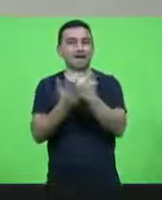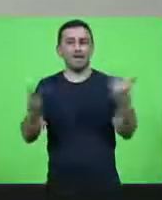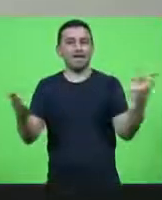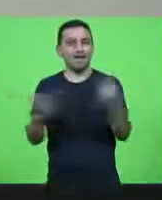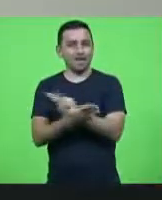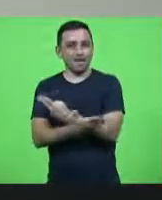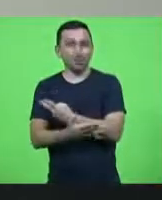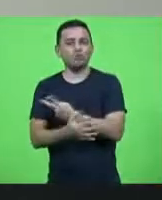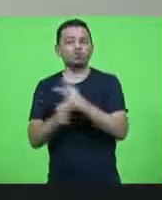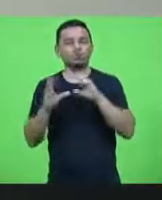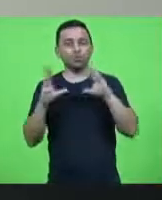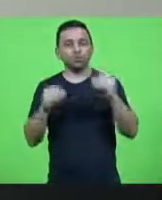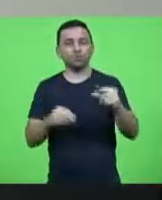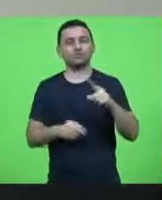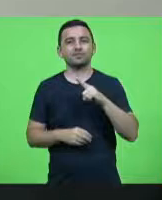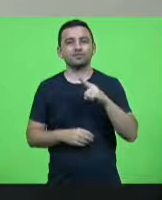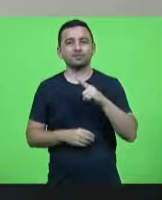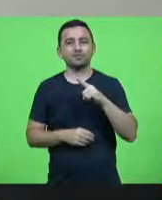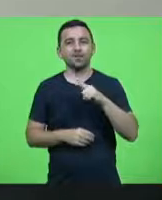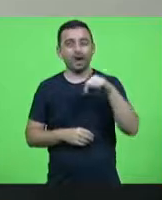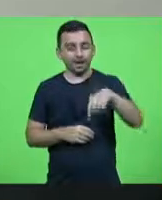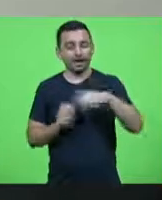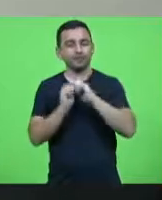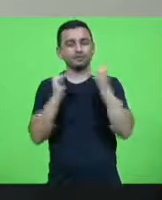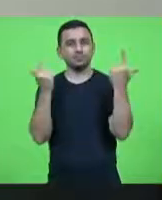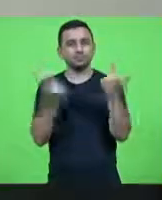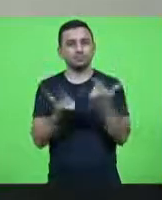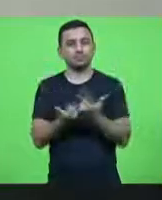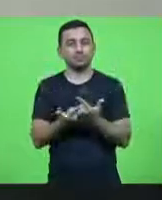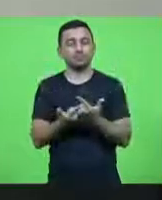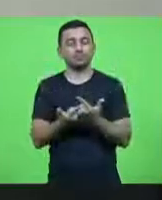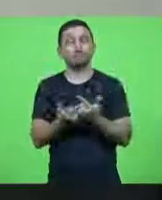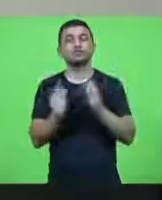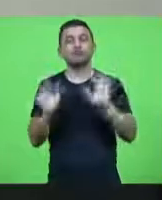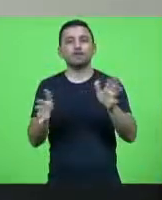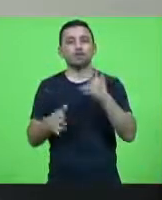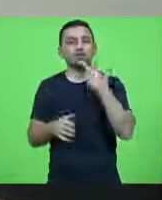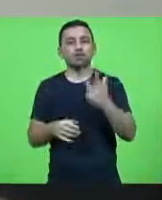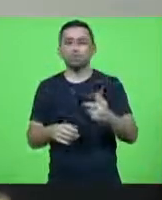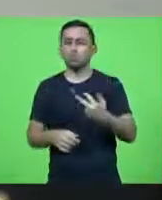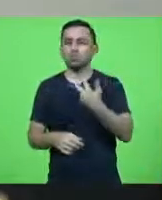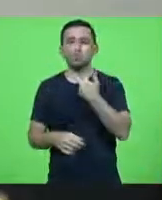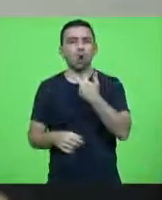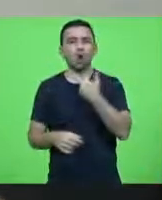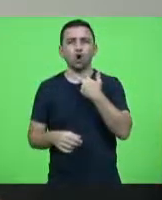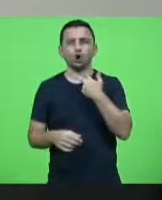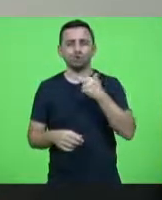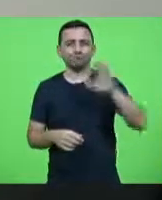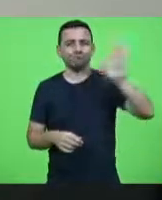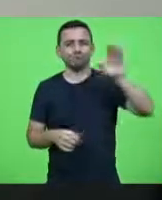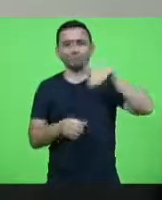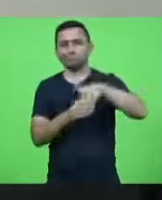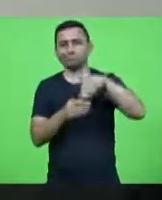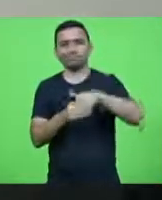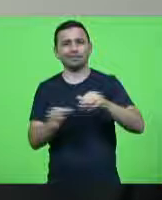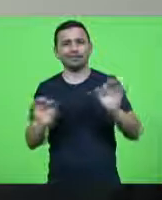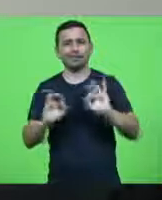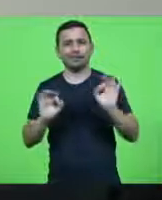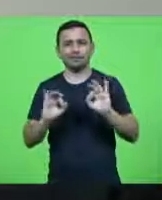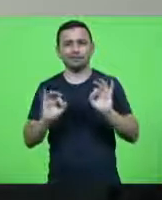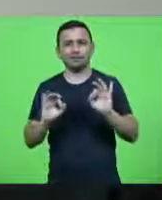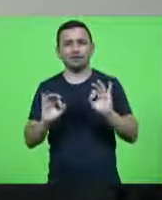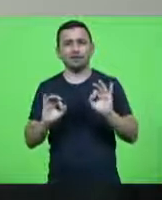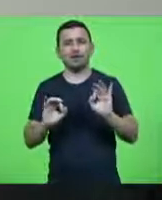nós já trabalhamos aqui na assembleia dizendo que não deveria ter eleições que era o momento único de